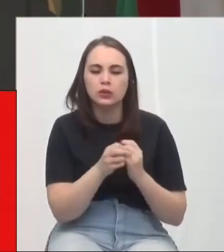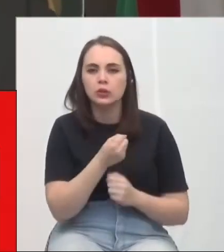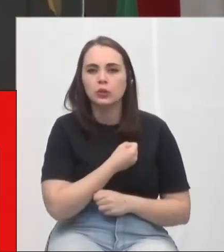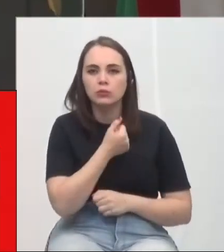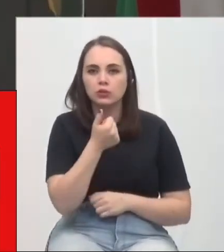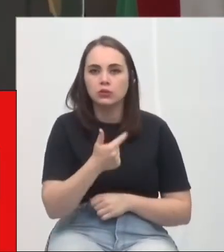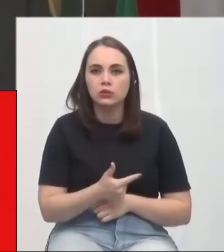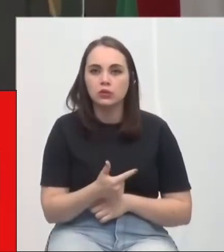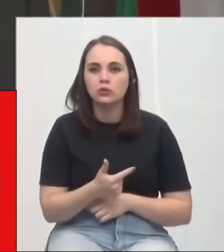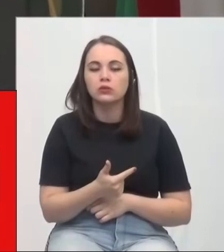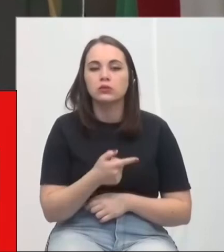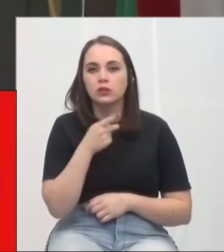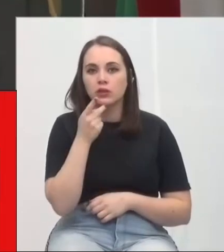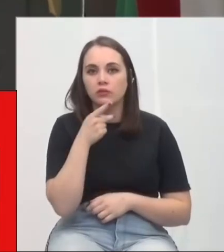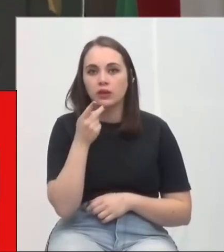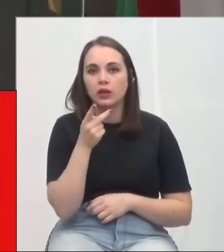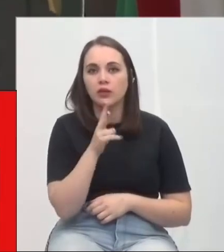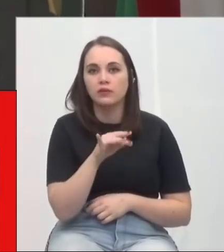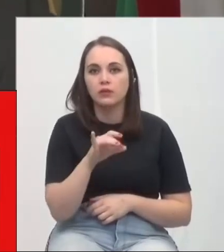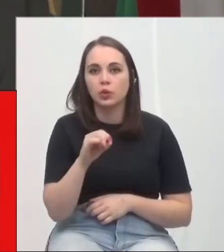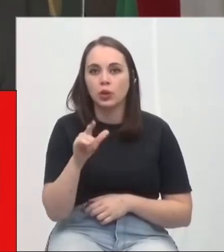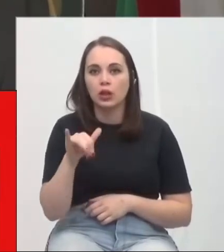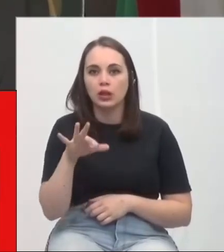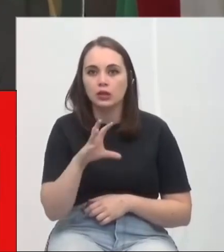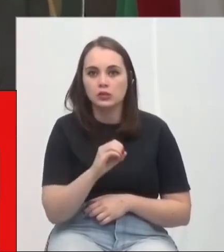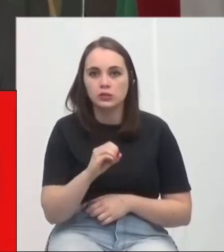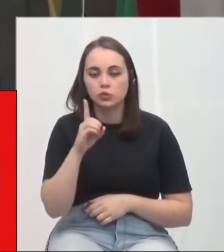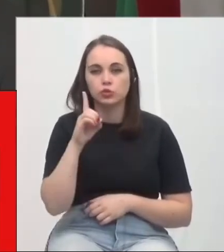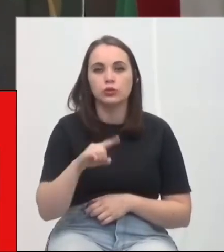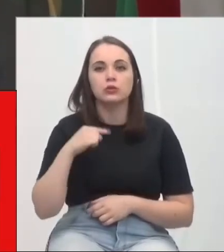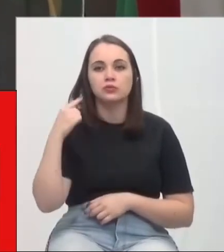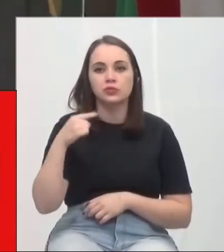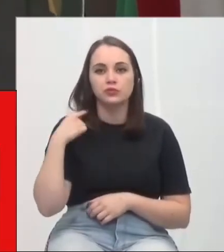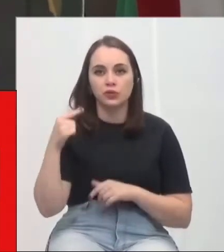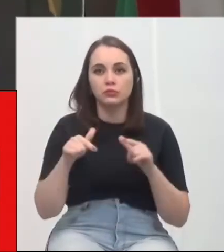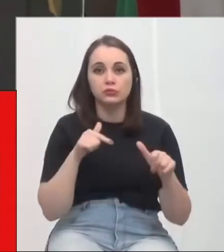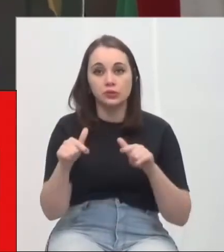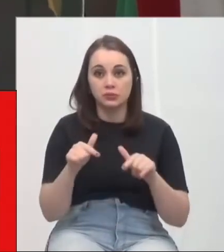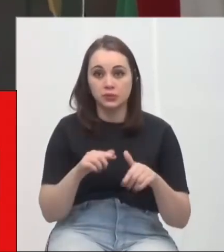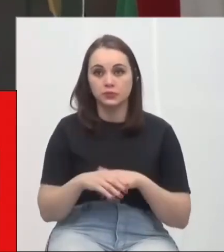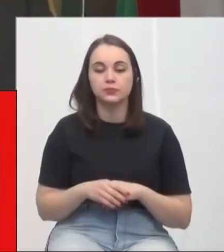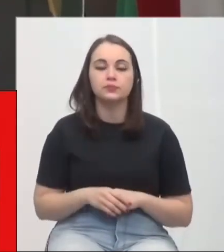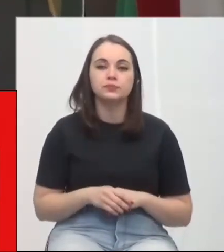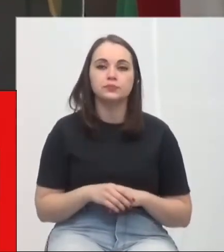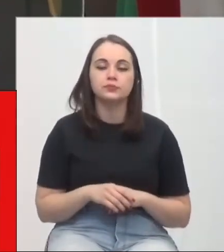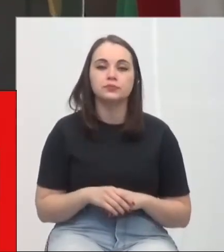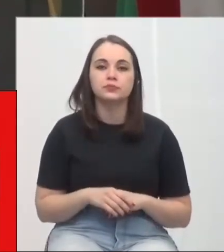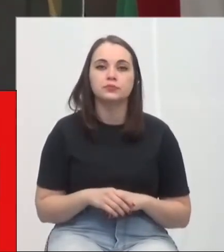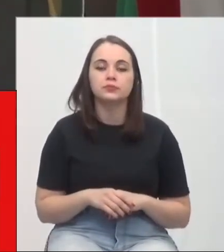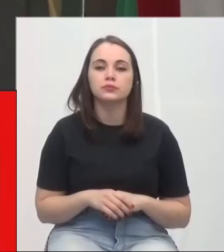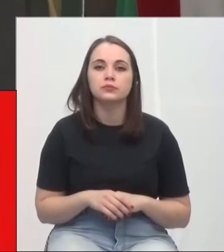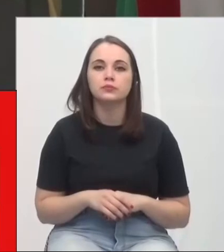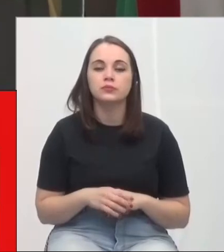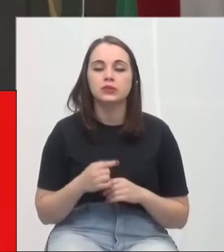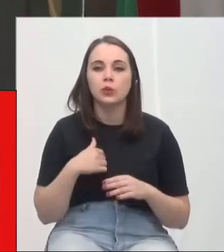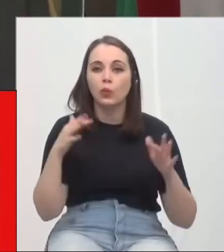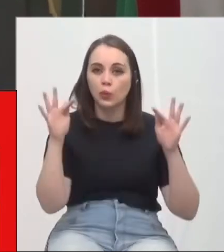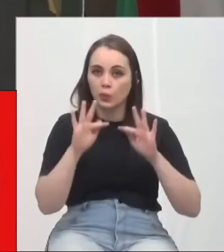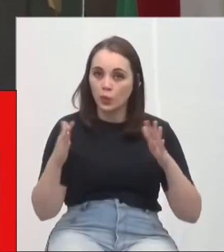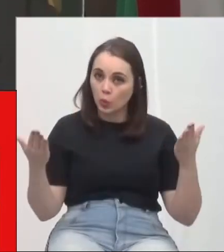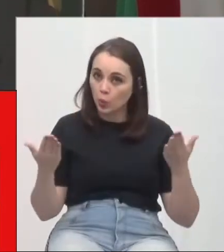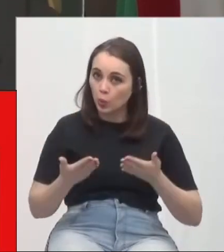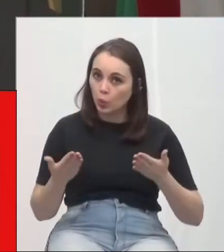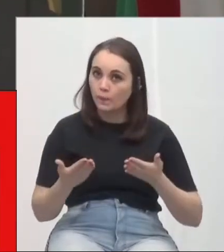envolve a violação de prerrogativas e direitos dos advogados no exercício da sua função. E fico muito feliz hoje de nós